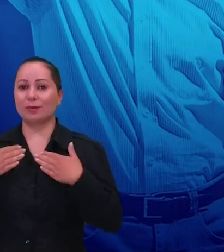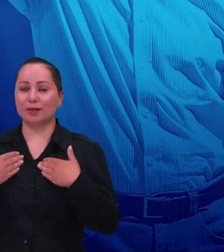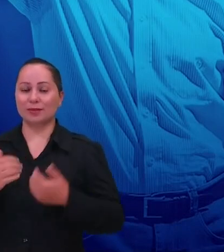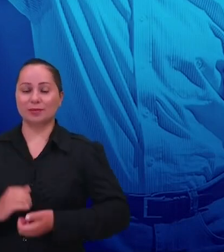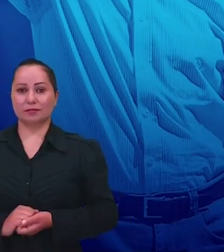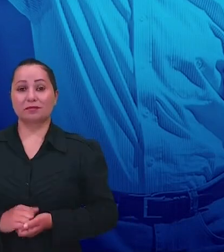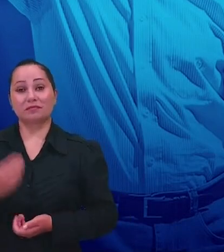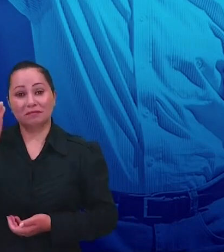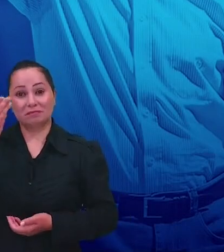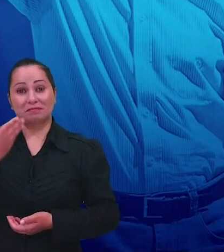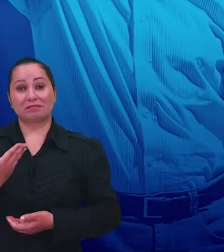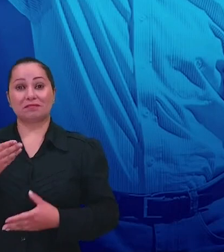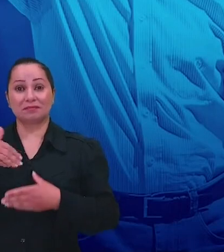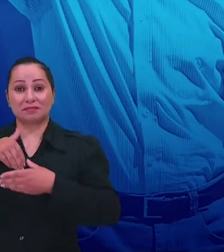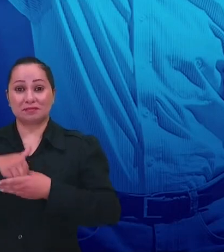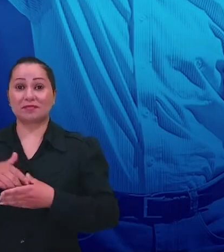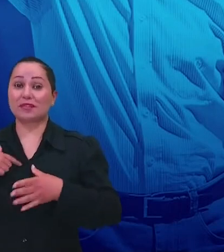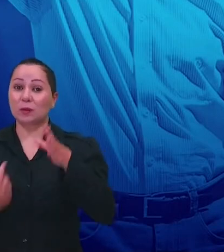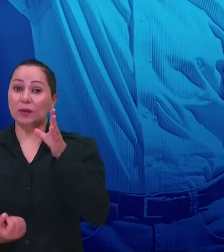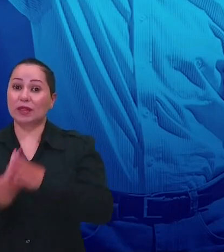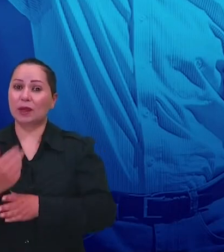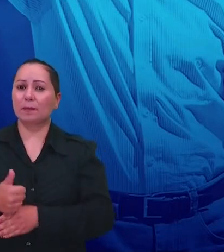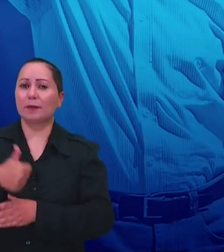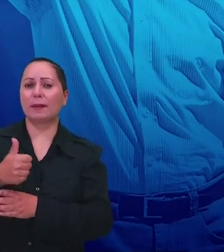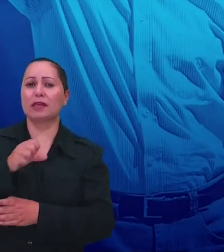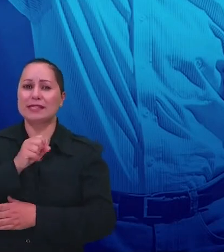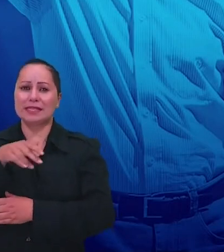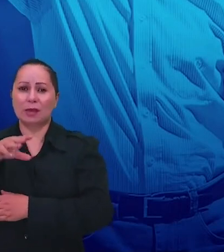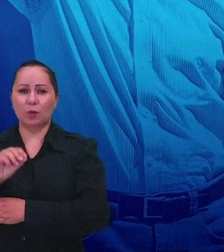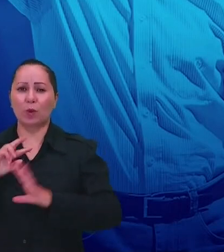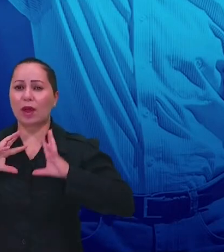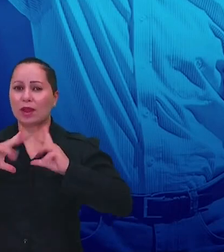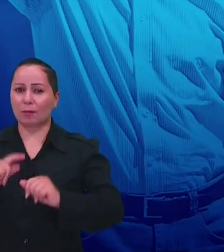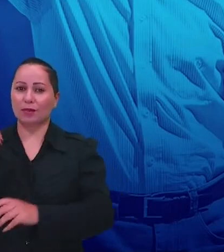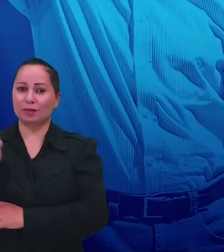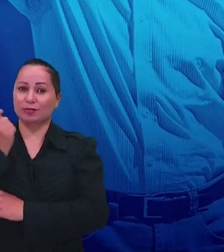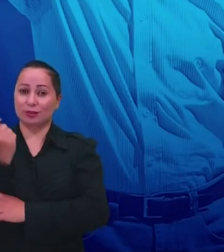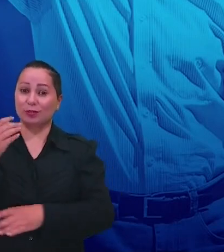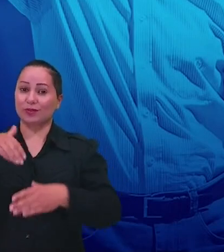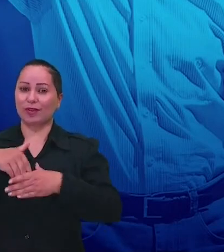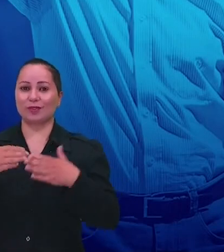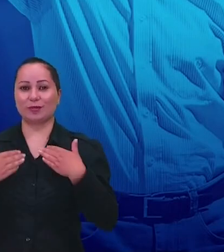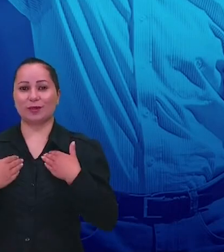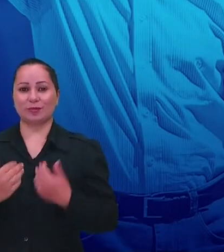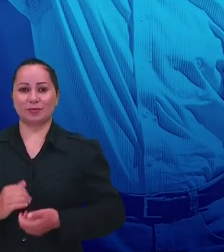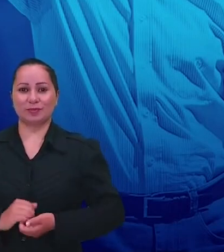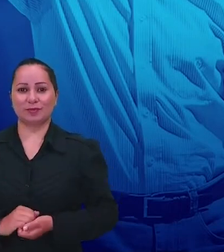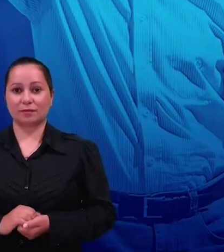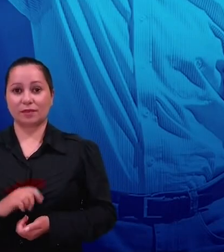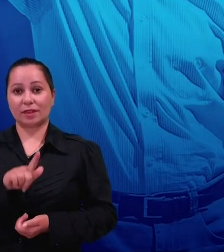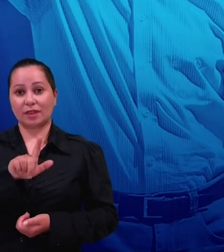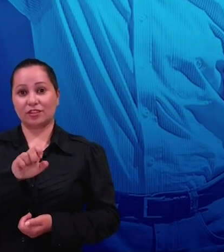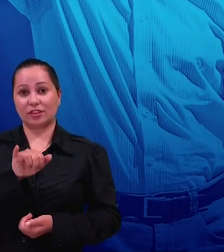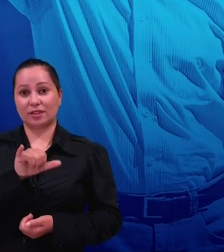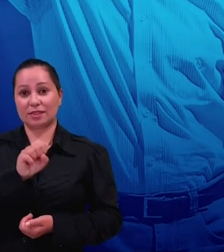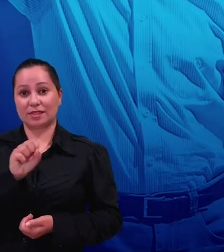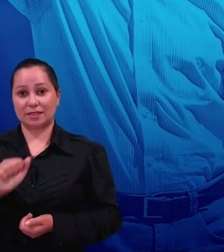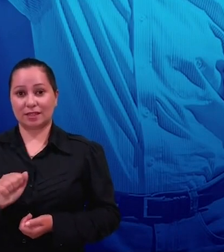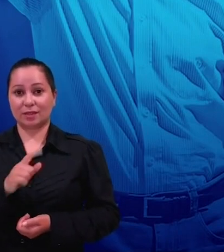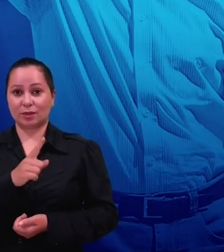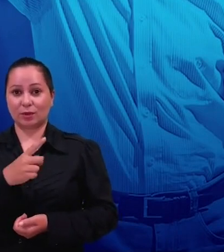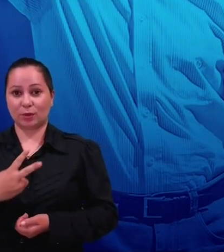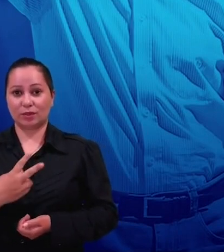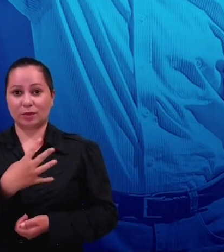12118. Sou Fernando Medeiros, autor do primeiro SAMU Animal do Rio Grande do Sul. 12700, deputado estadual. G.I.